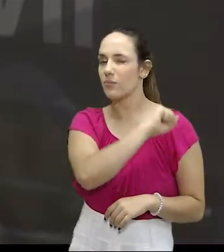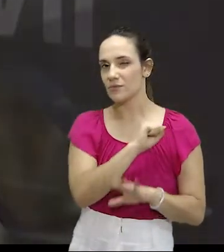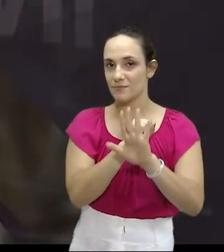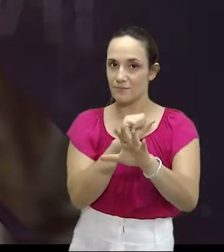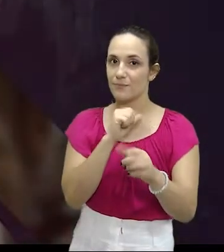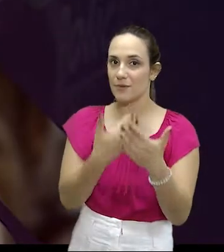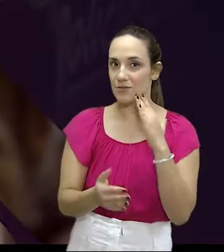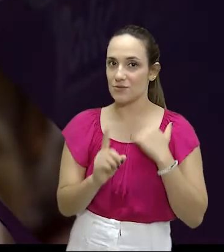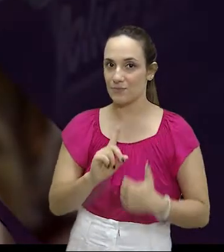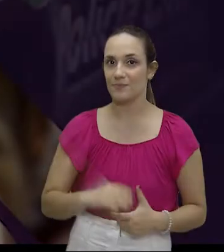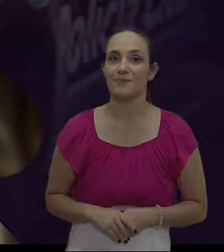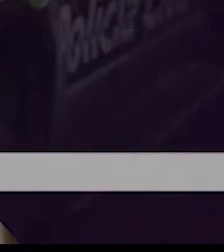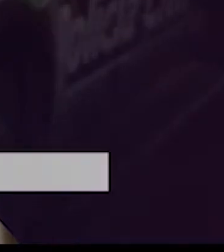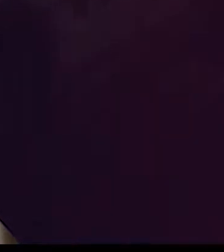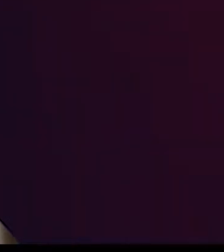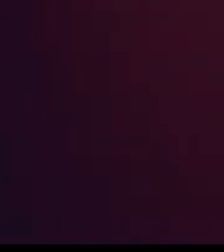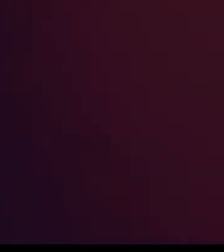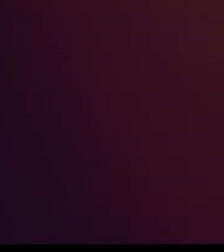saia daí!